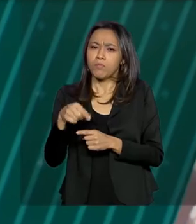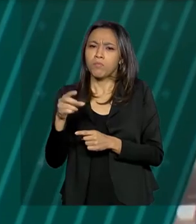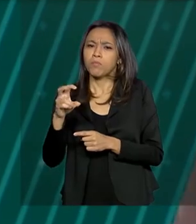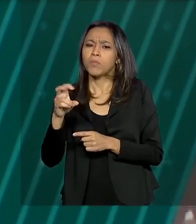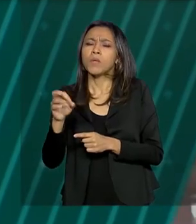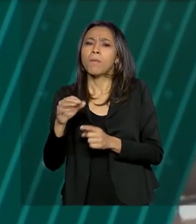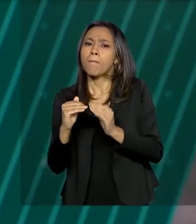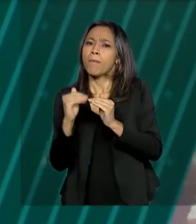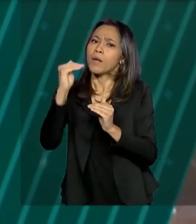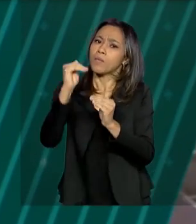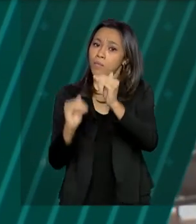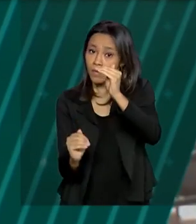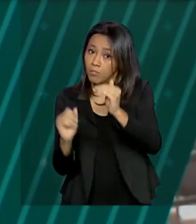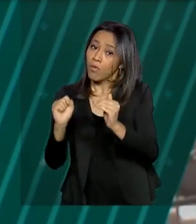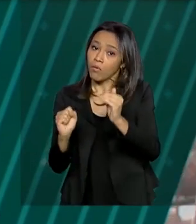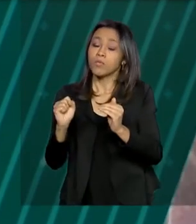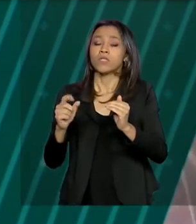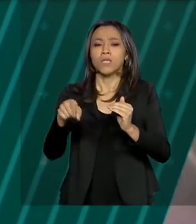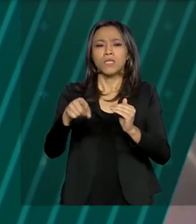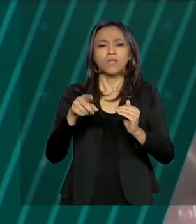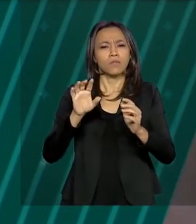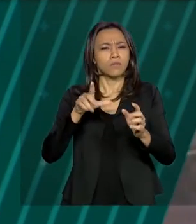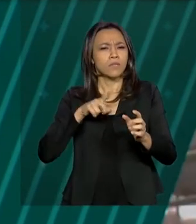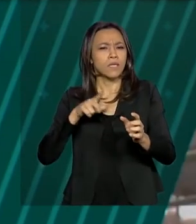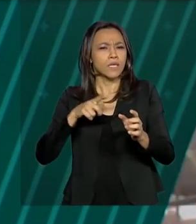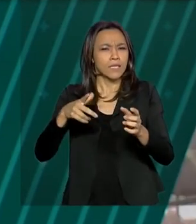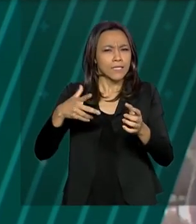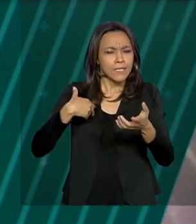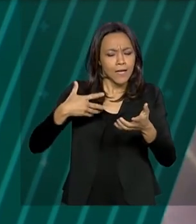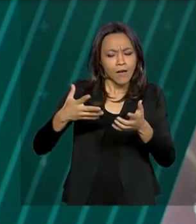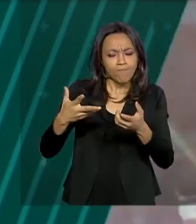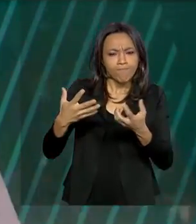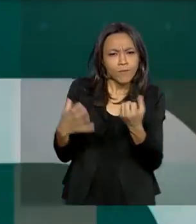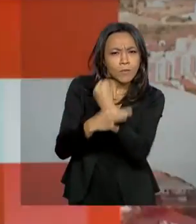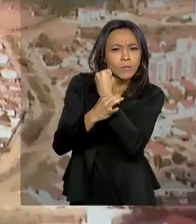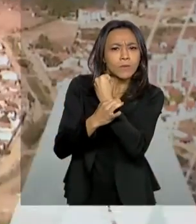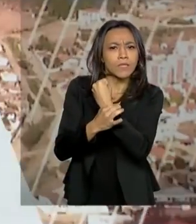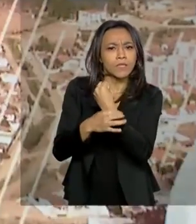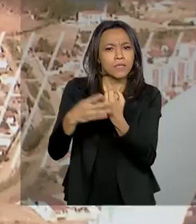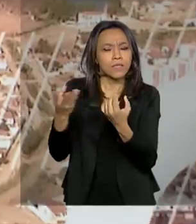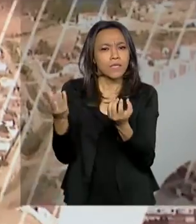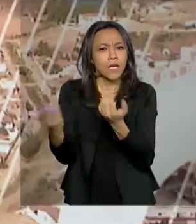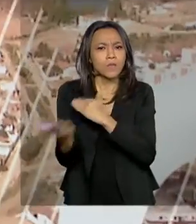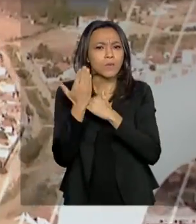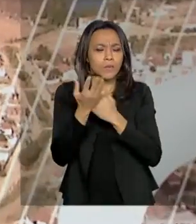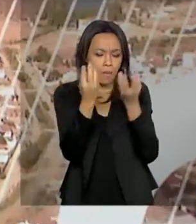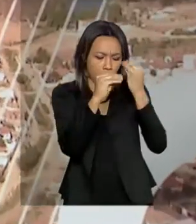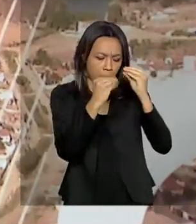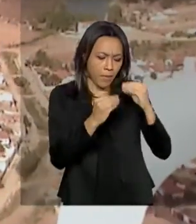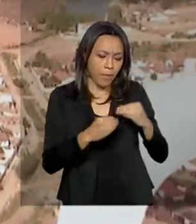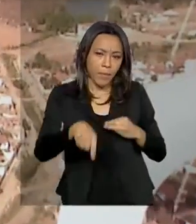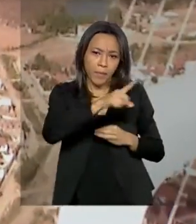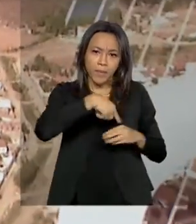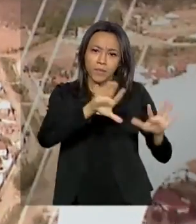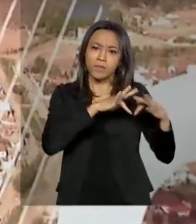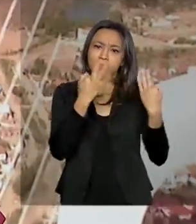Monetário considera que a meta reduz incertezas e aumenta a capacidade de planejamento das famílias, empresas e do governo.